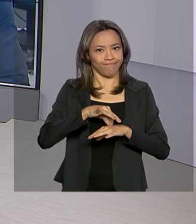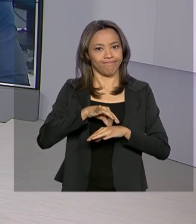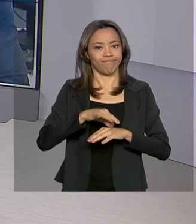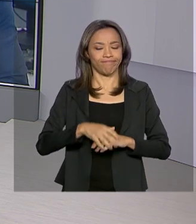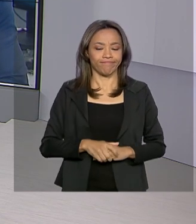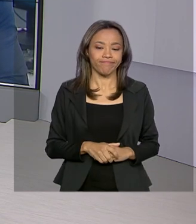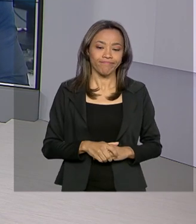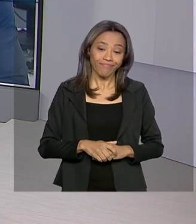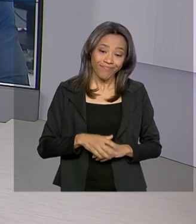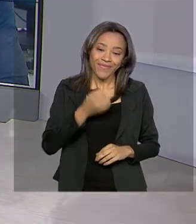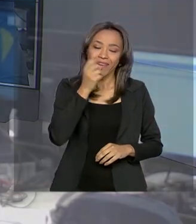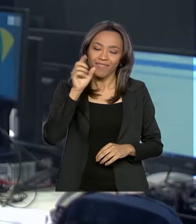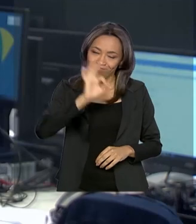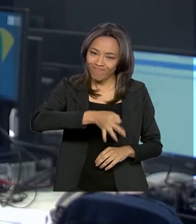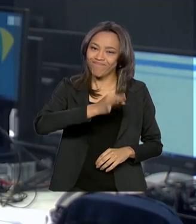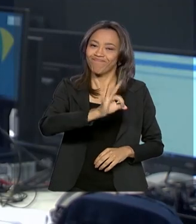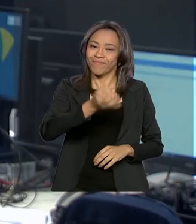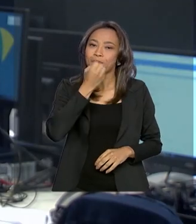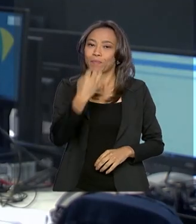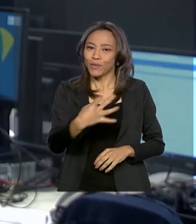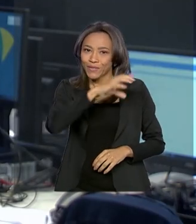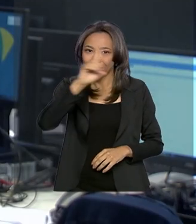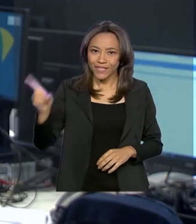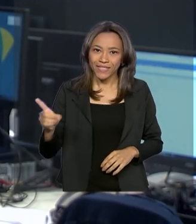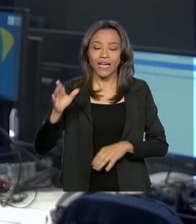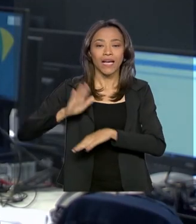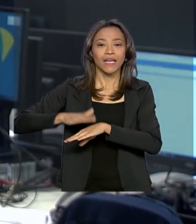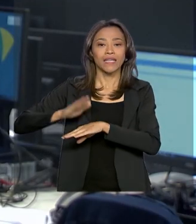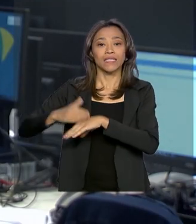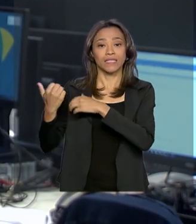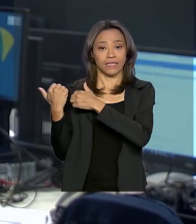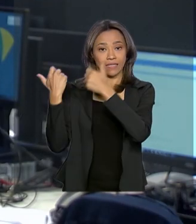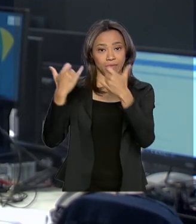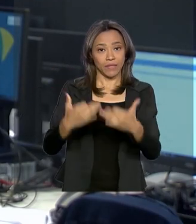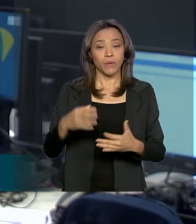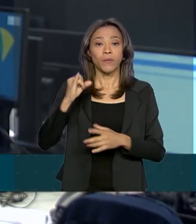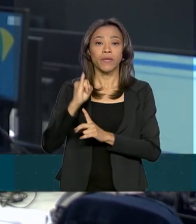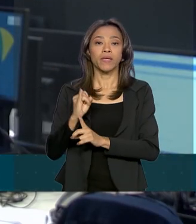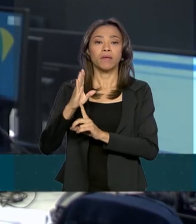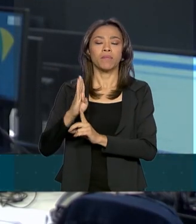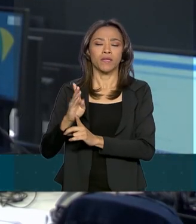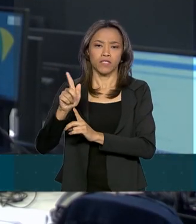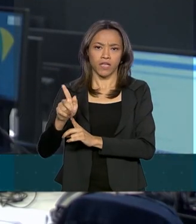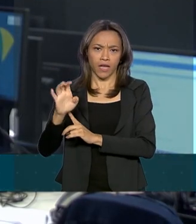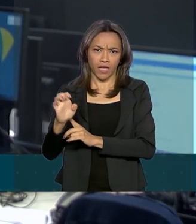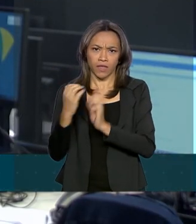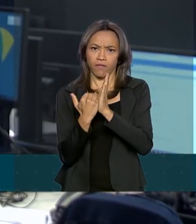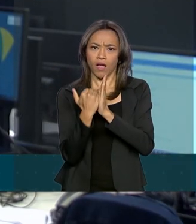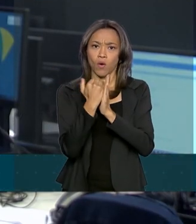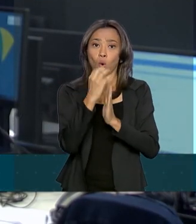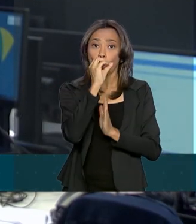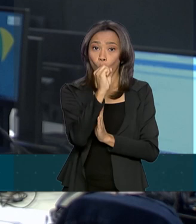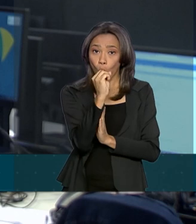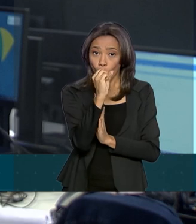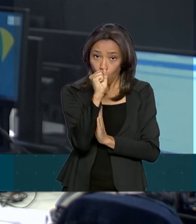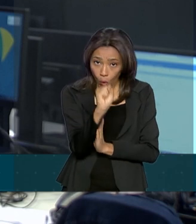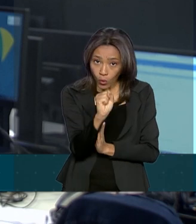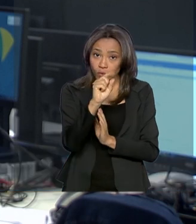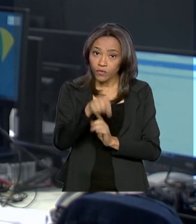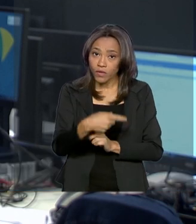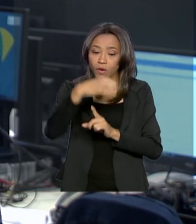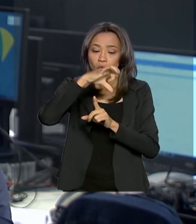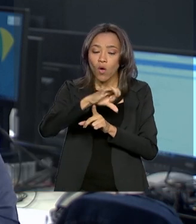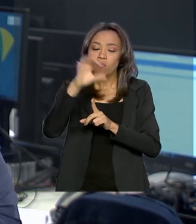Bom dia, Renata. É isso mesmo. Segundo o IBGE, o preço da carne teve alta de 8,09% de